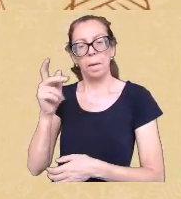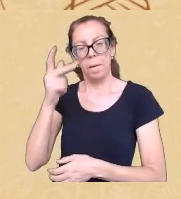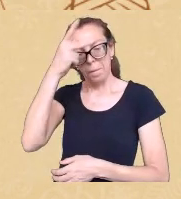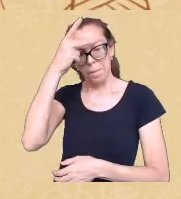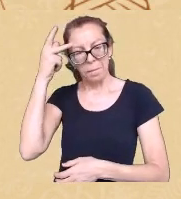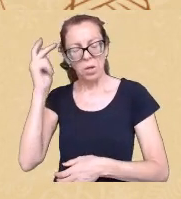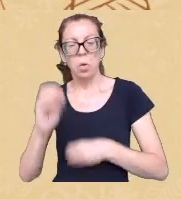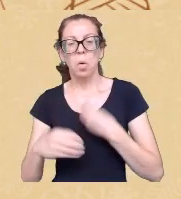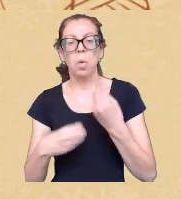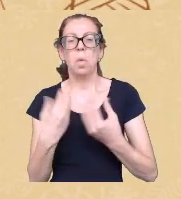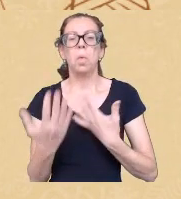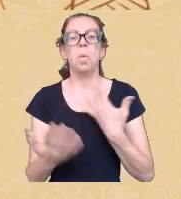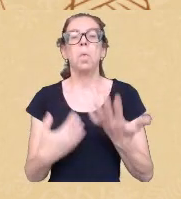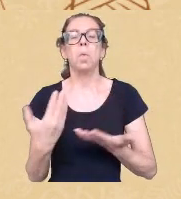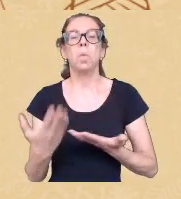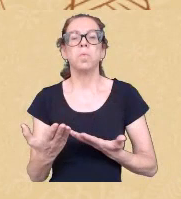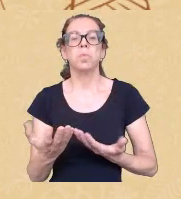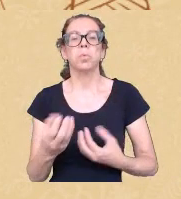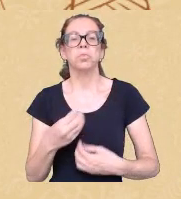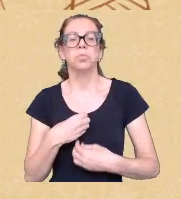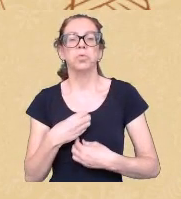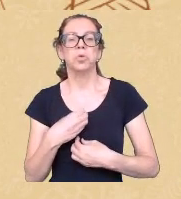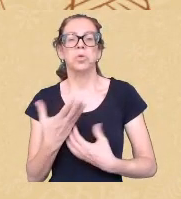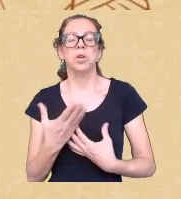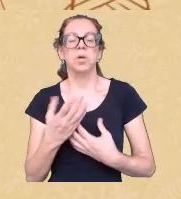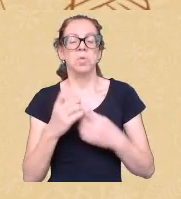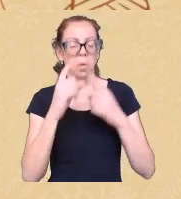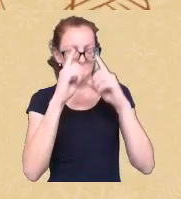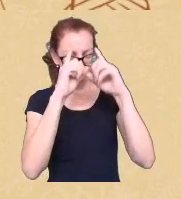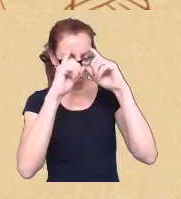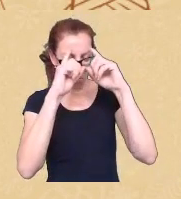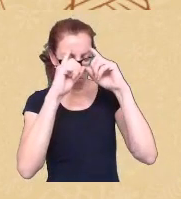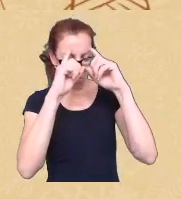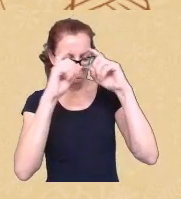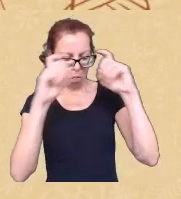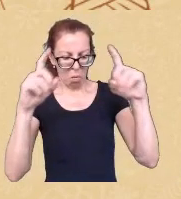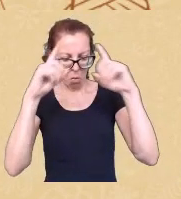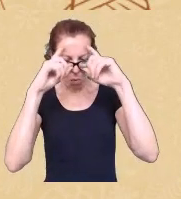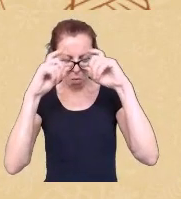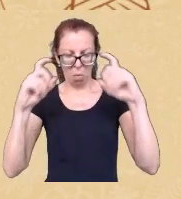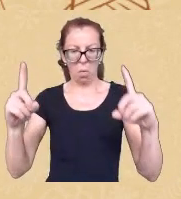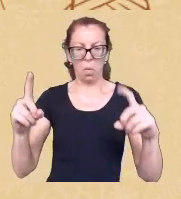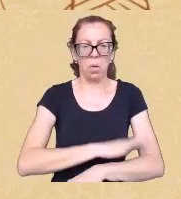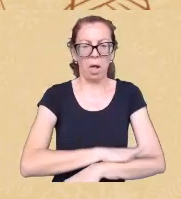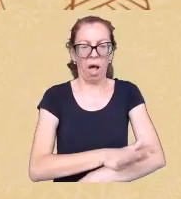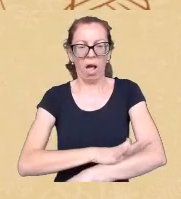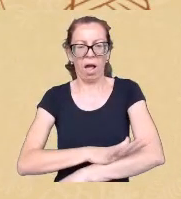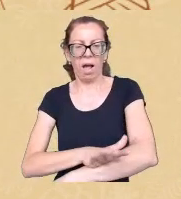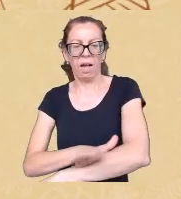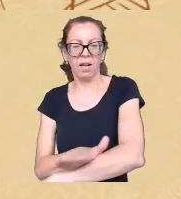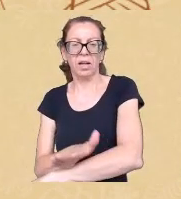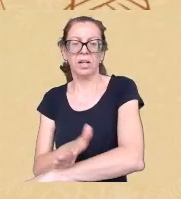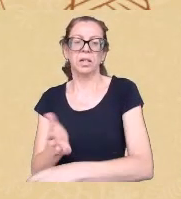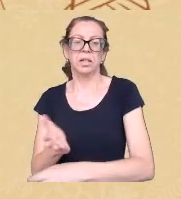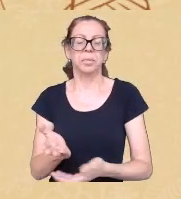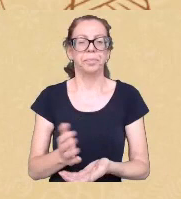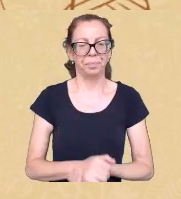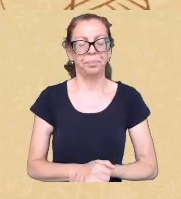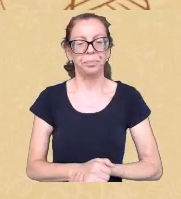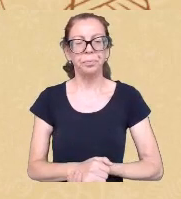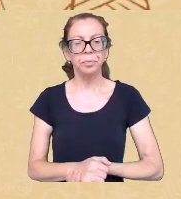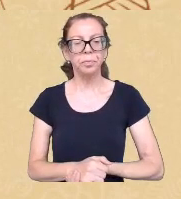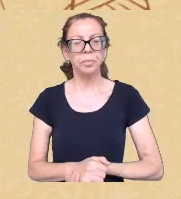de mundo que inspira a violência capitalista a violência racista misógina desbofóbica enfim todas as outras né